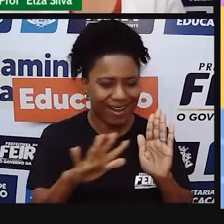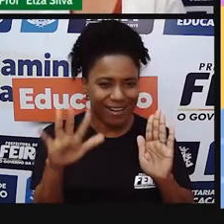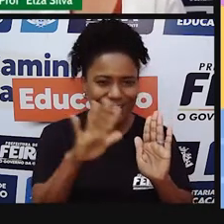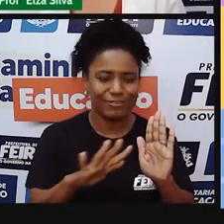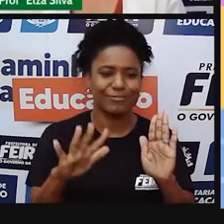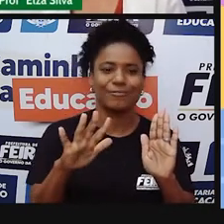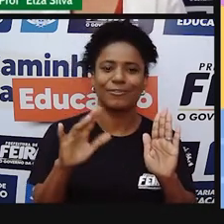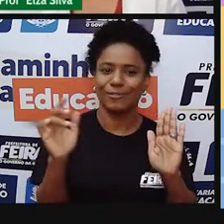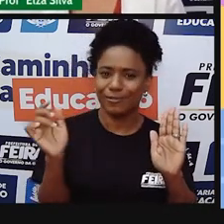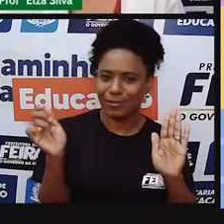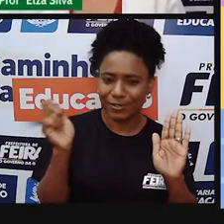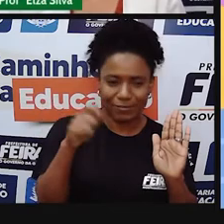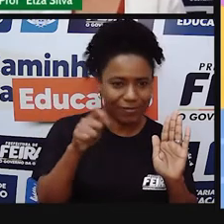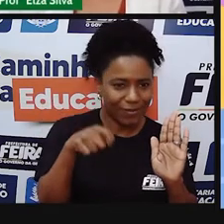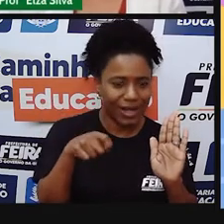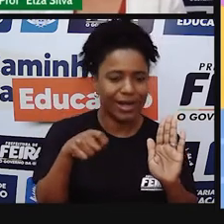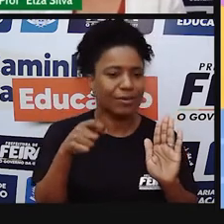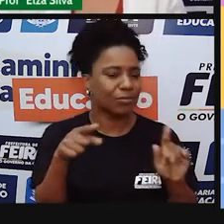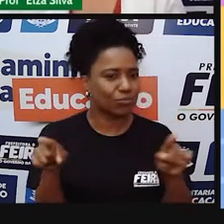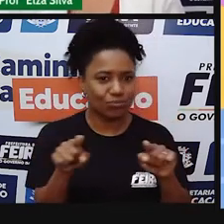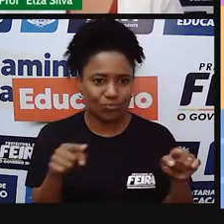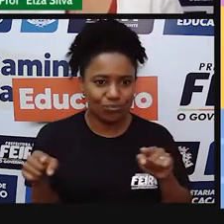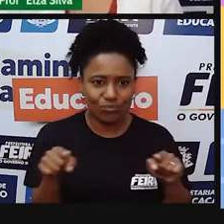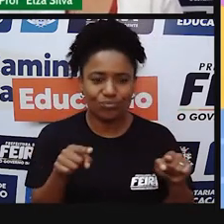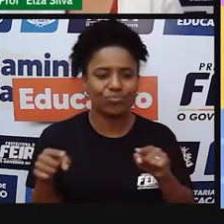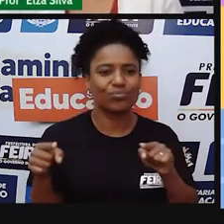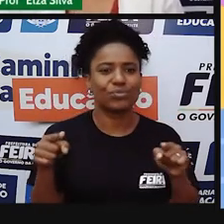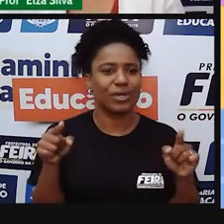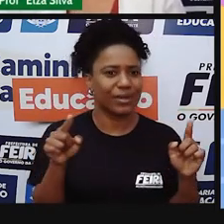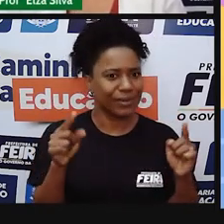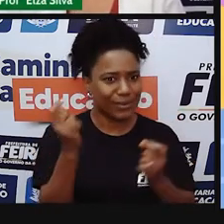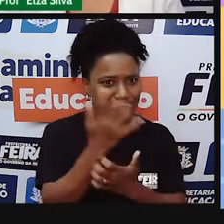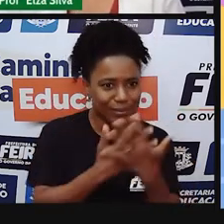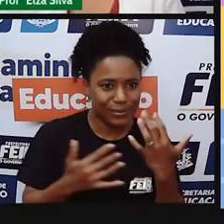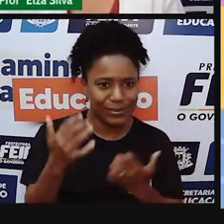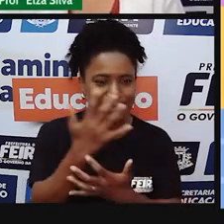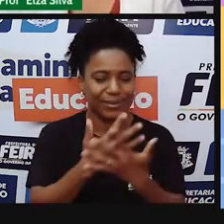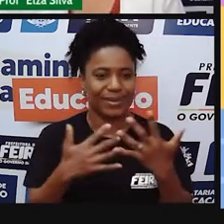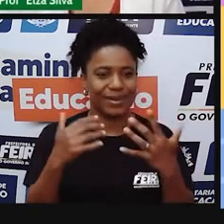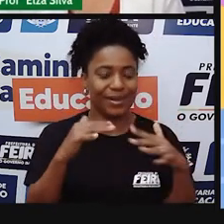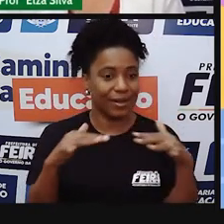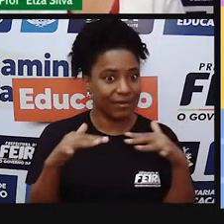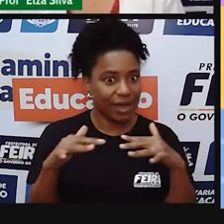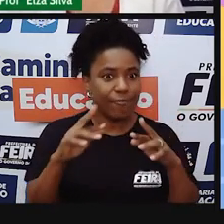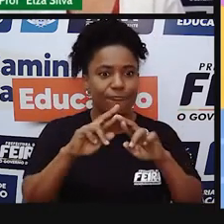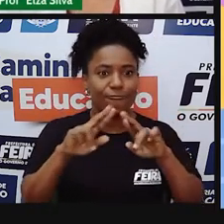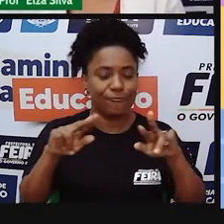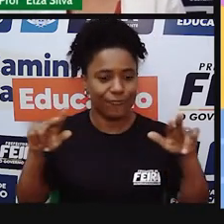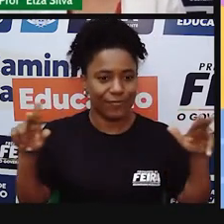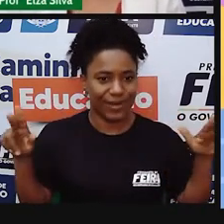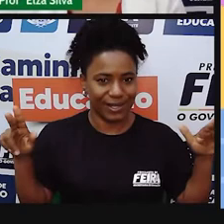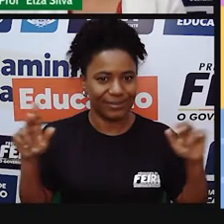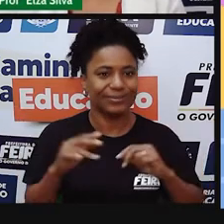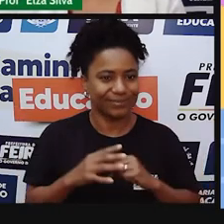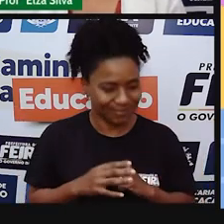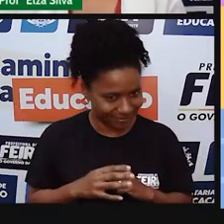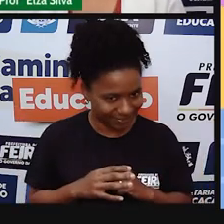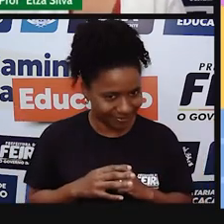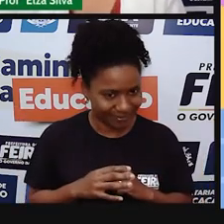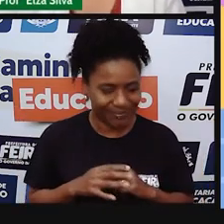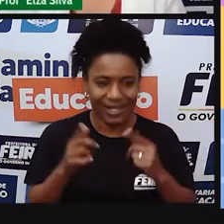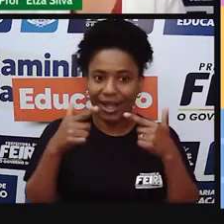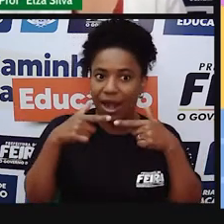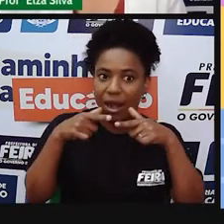pode ter também sons, movimento, enfim. Utilizamos aí as variadas linguagens.